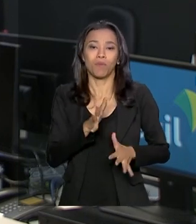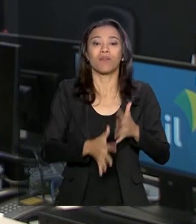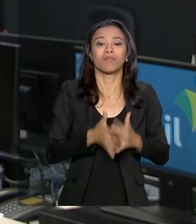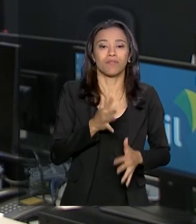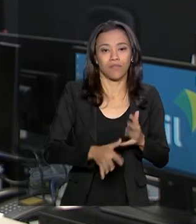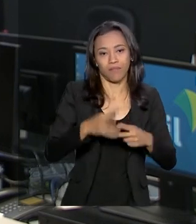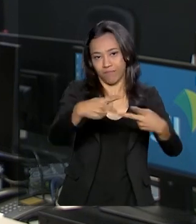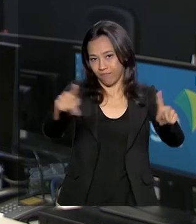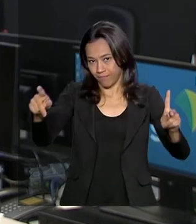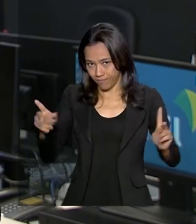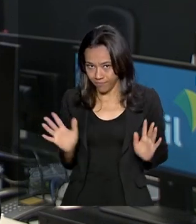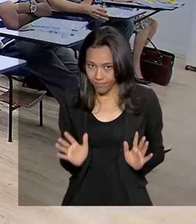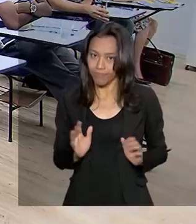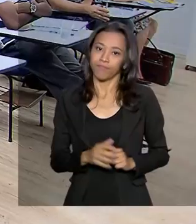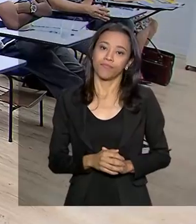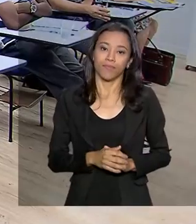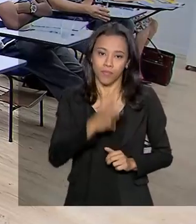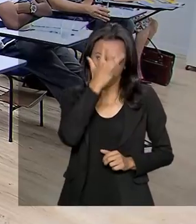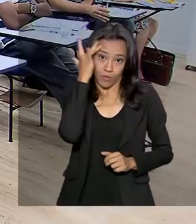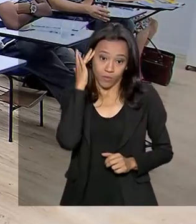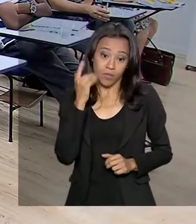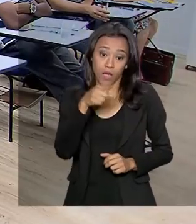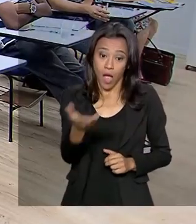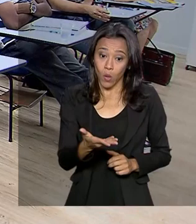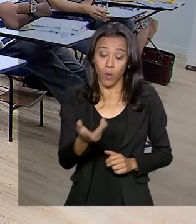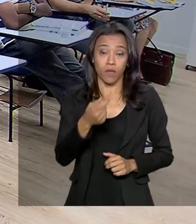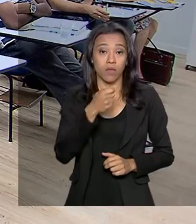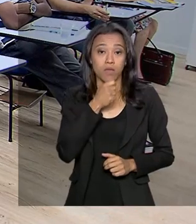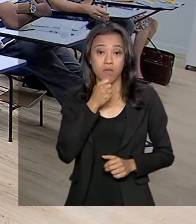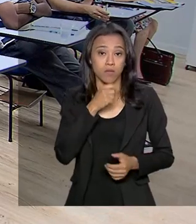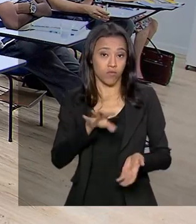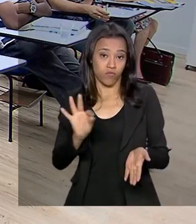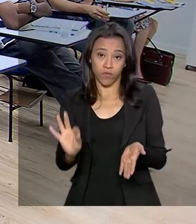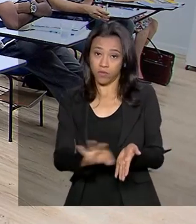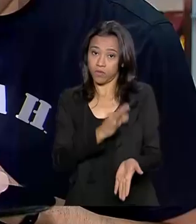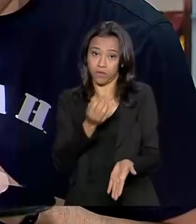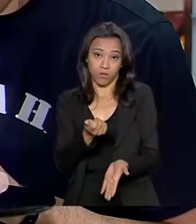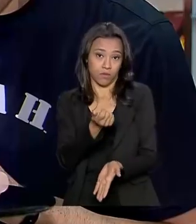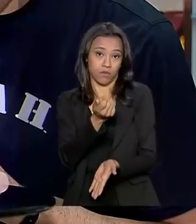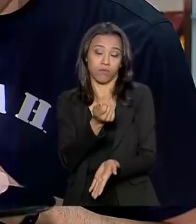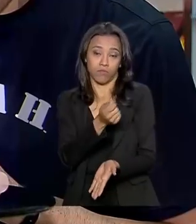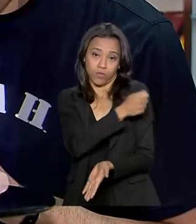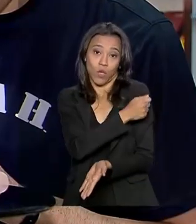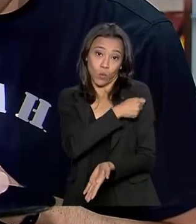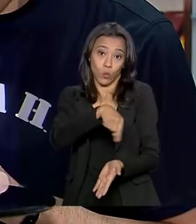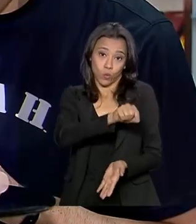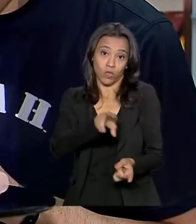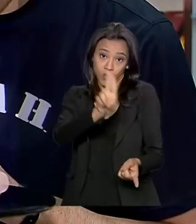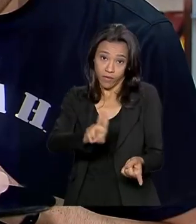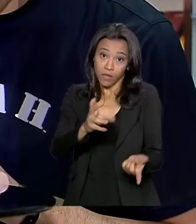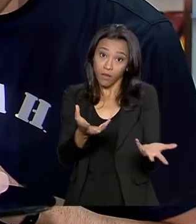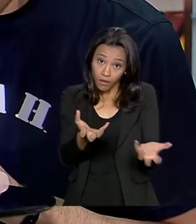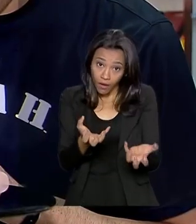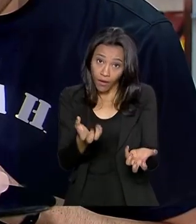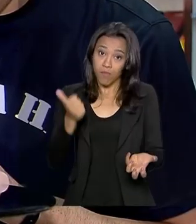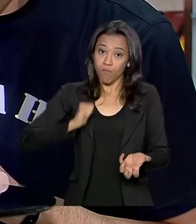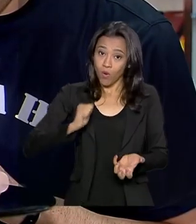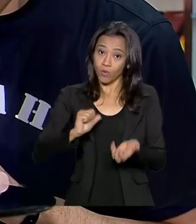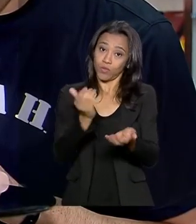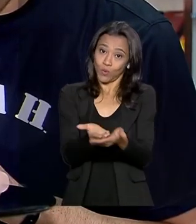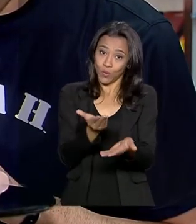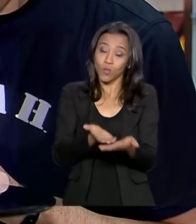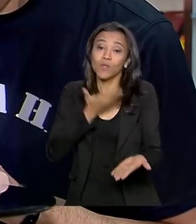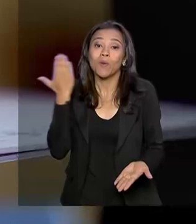à população. Agora, os estudantes não matriculados nas instituições de educação superior, que querem concorrer a uma das bolsas